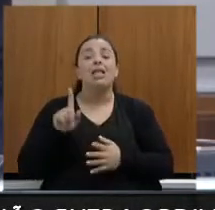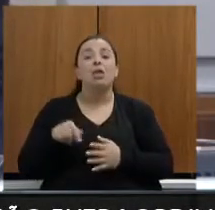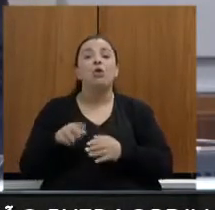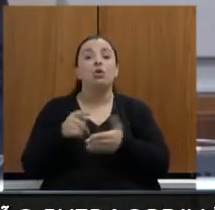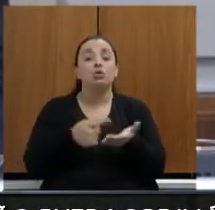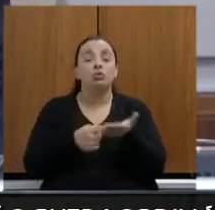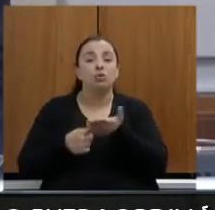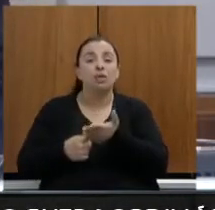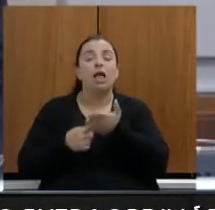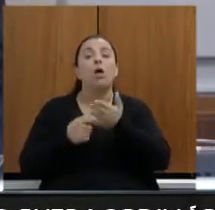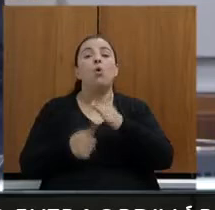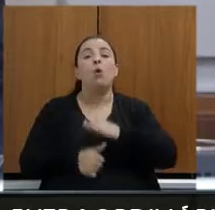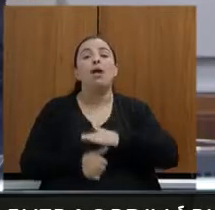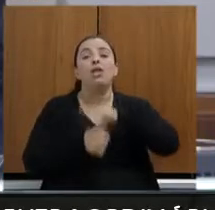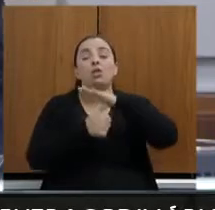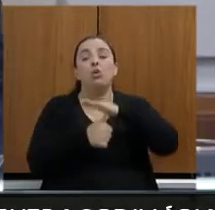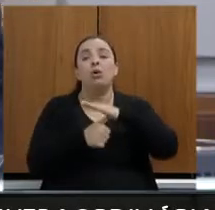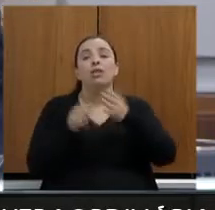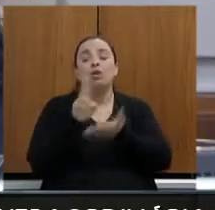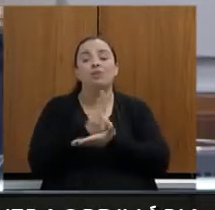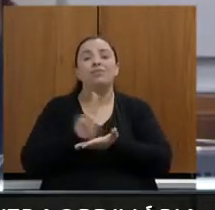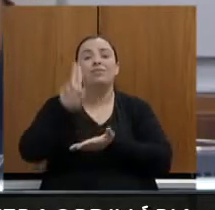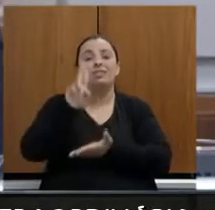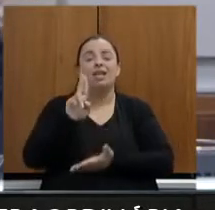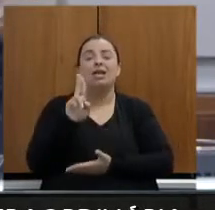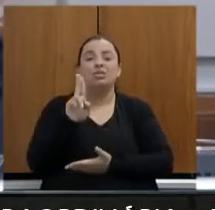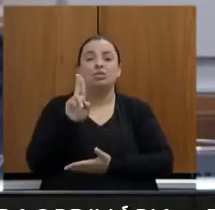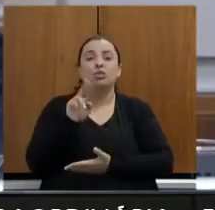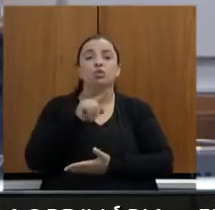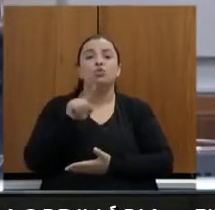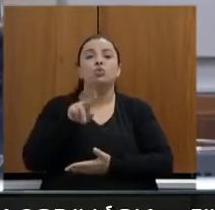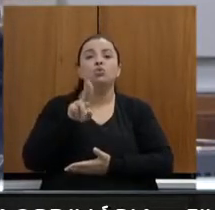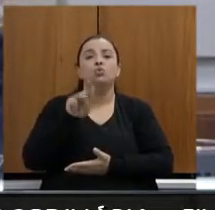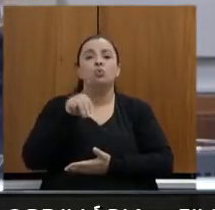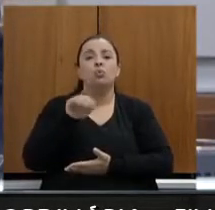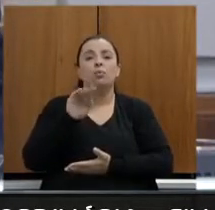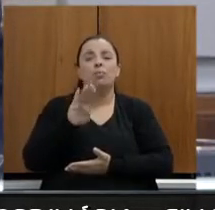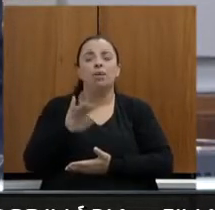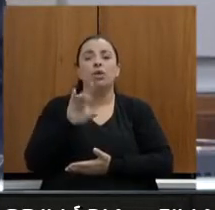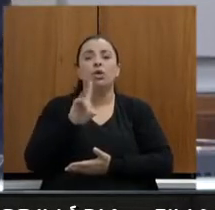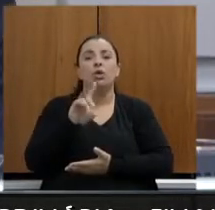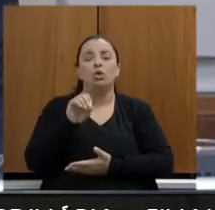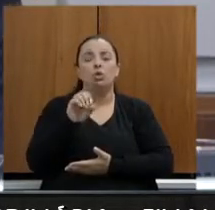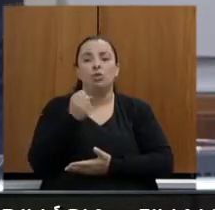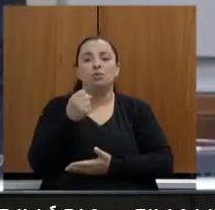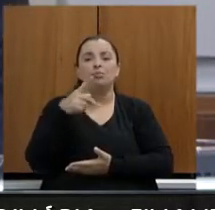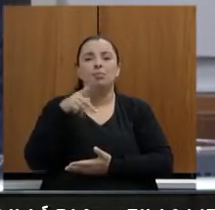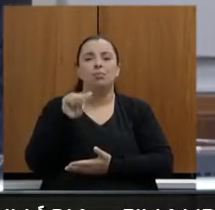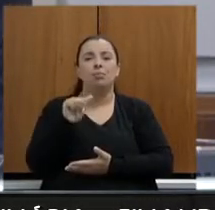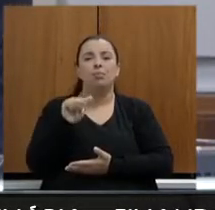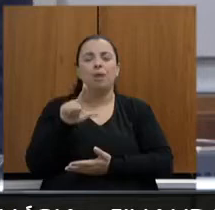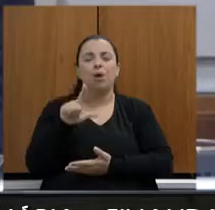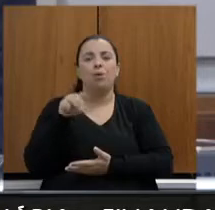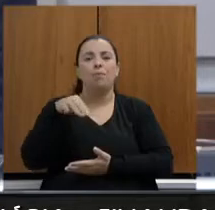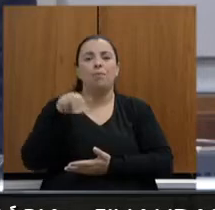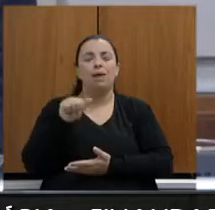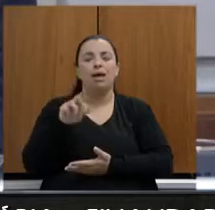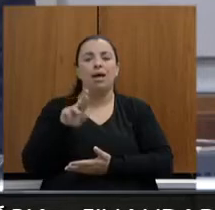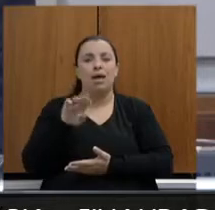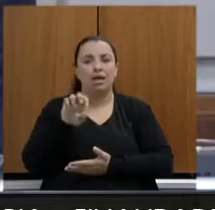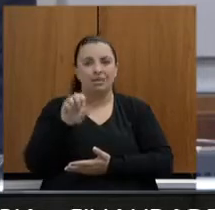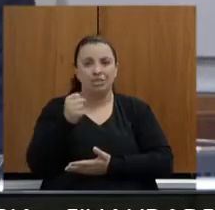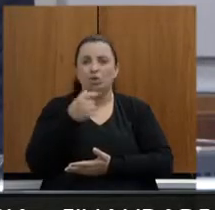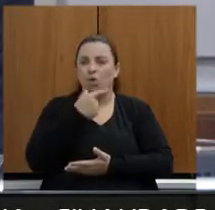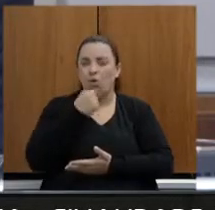Zumbi dos Palmares, o reitor José Vicente, dia 24 possivelmente estará conosco, para que a gente inicie essas